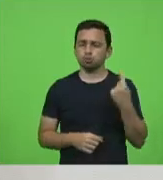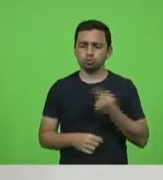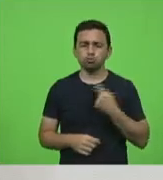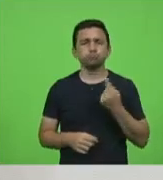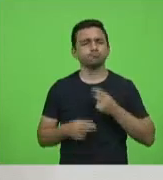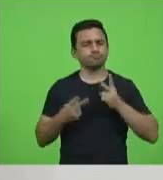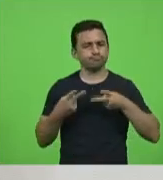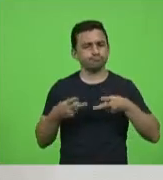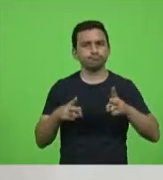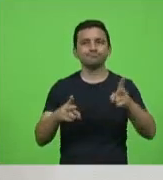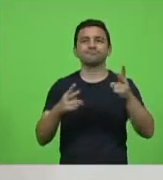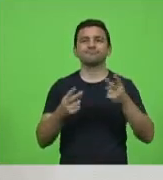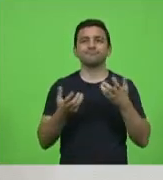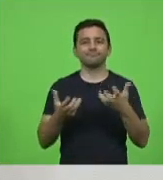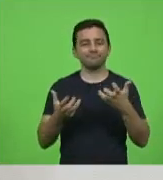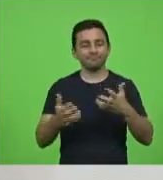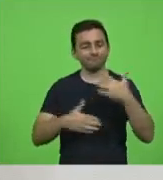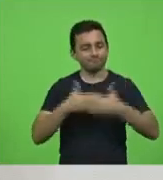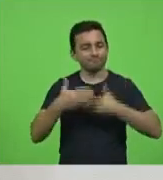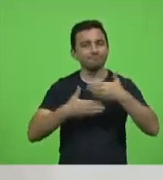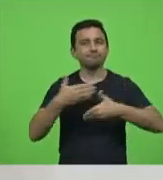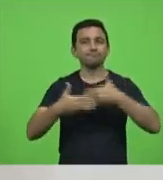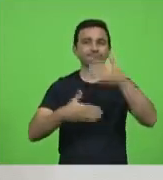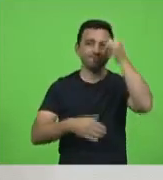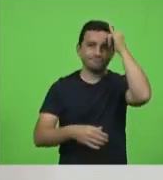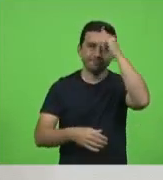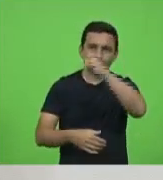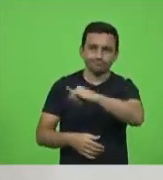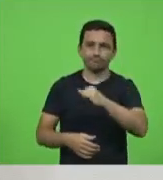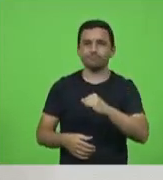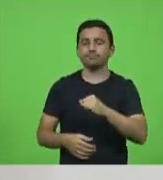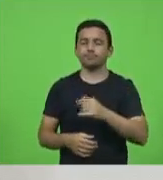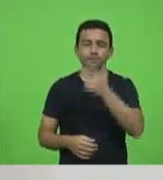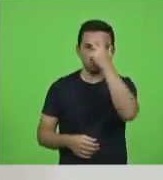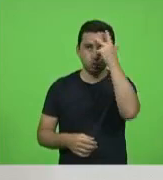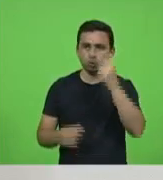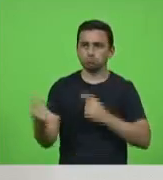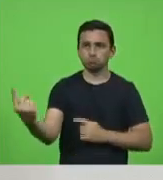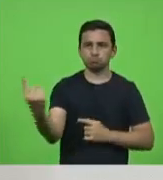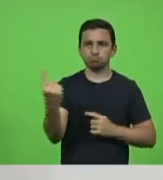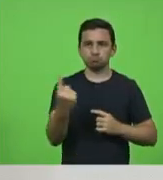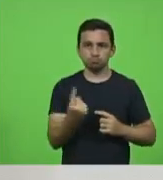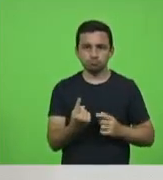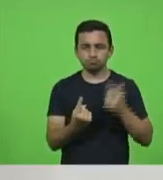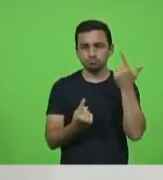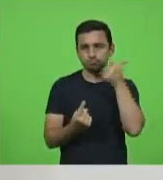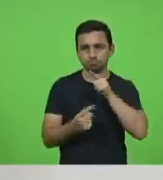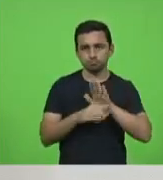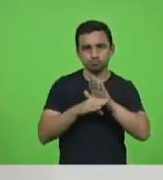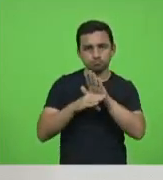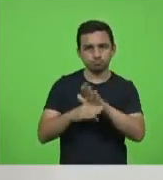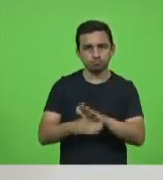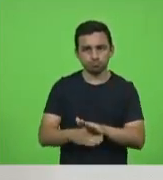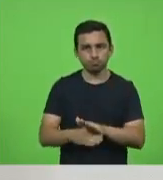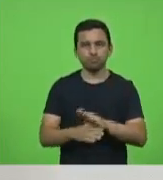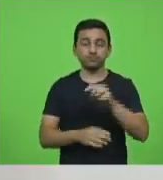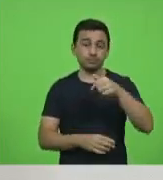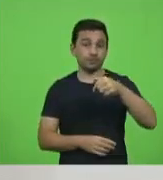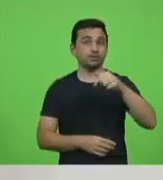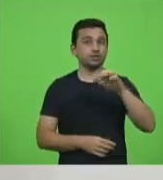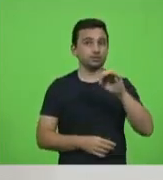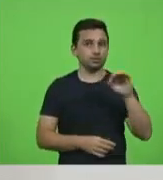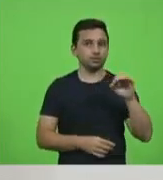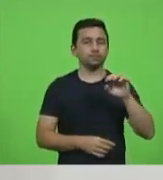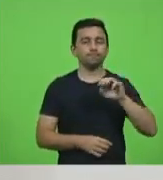objetivos na área da prevenção na área do acolhimento com o programa Reviver são 700 vagas mantidas pelo governo do